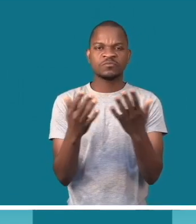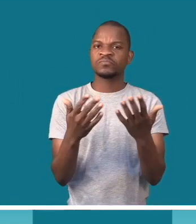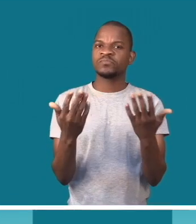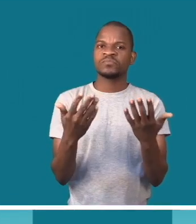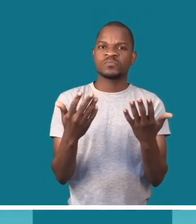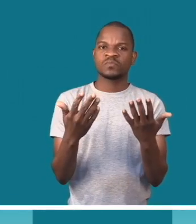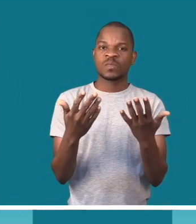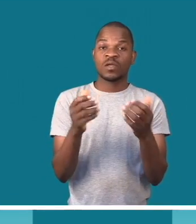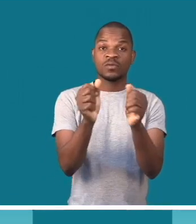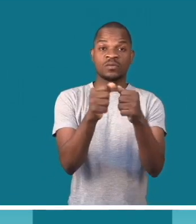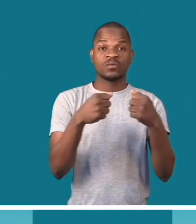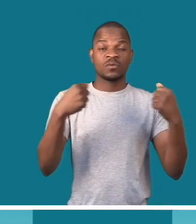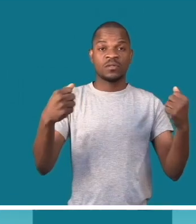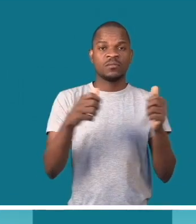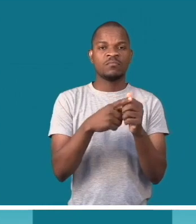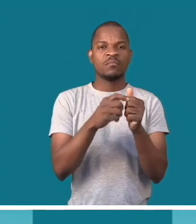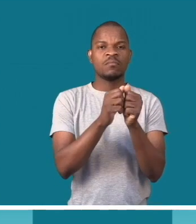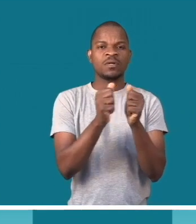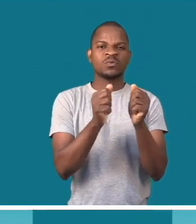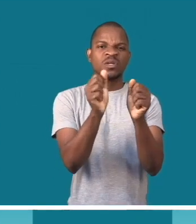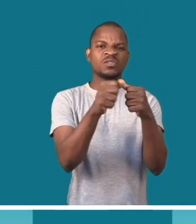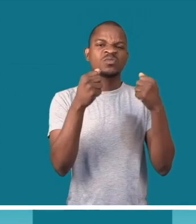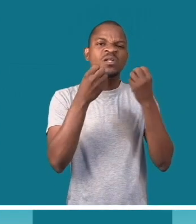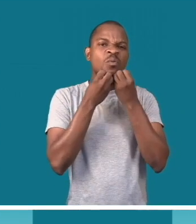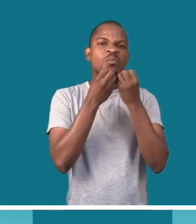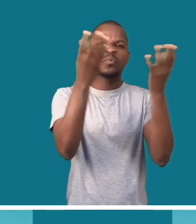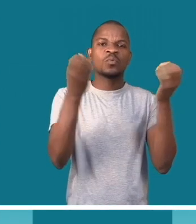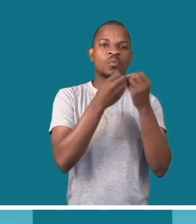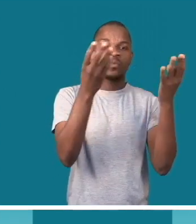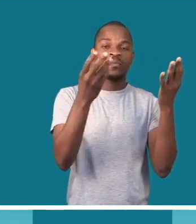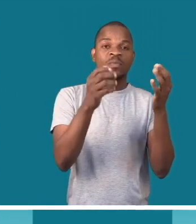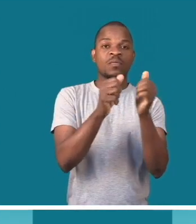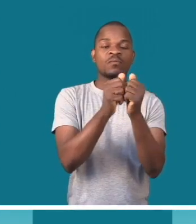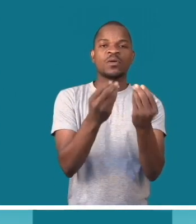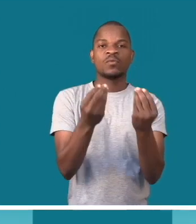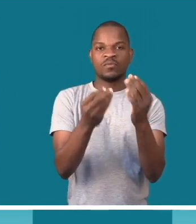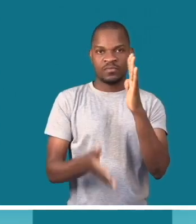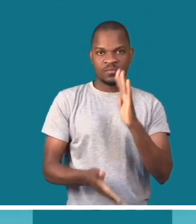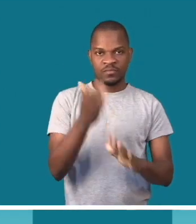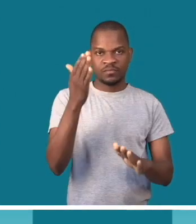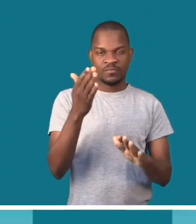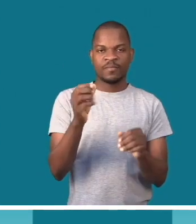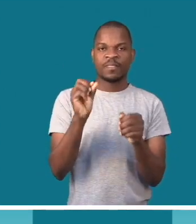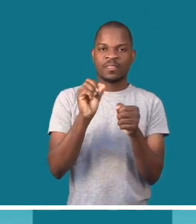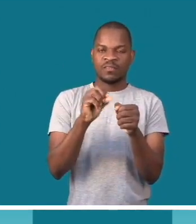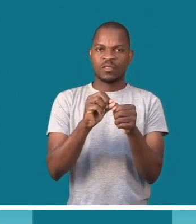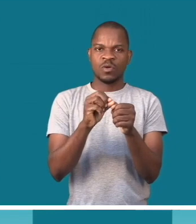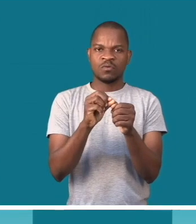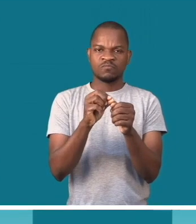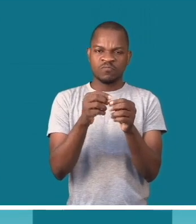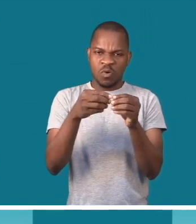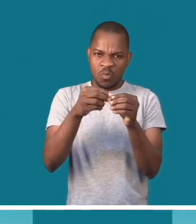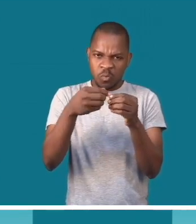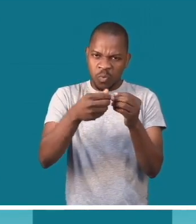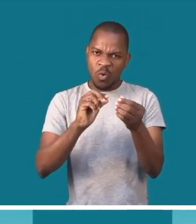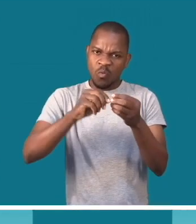do jornal. Este é o jornal publicitário. Dizem que o processo começa pelos canudos.